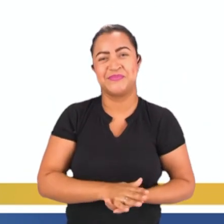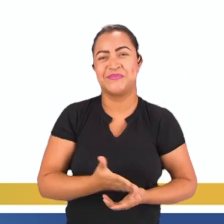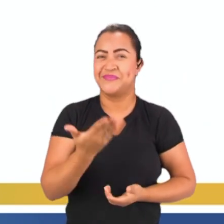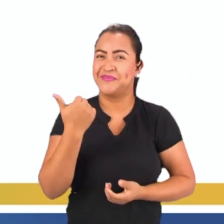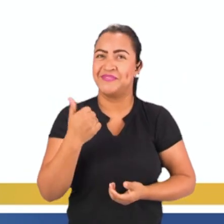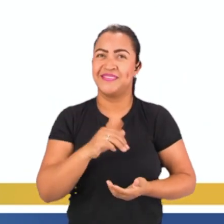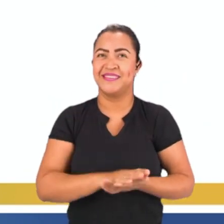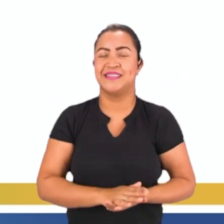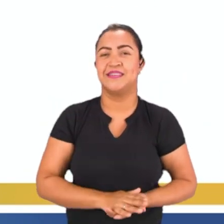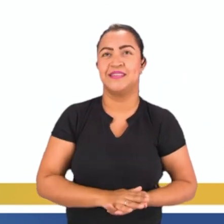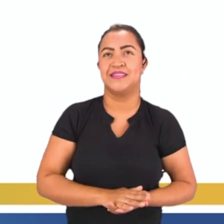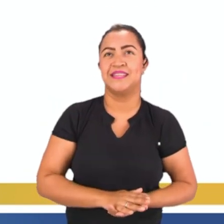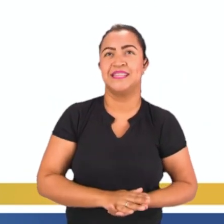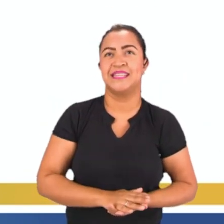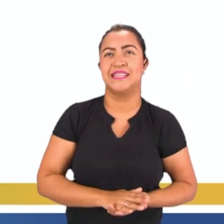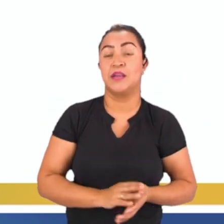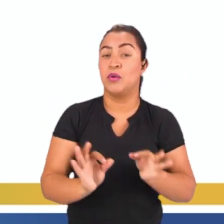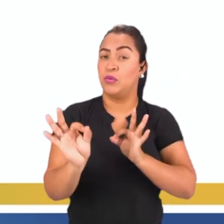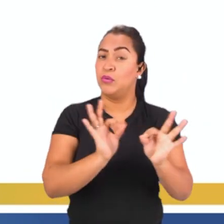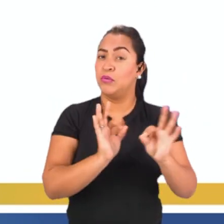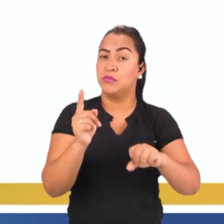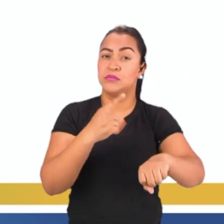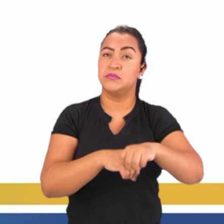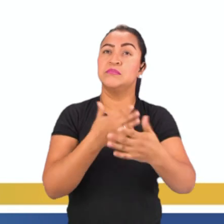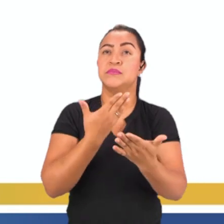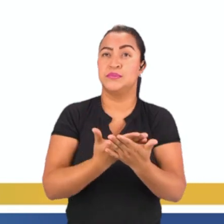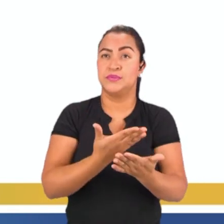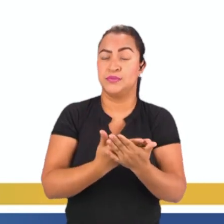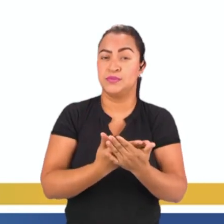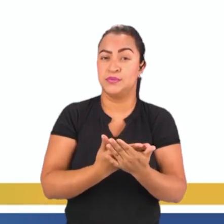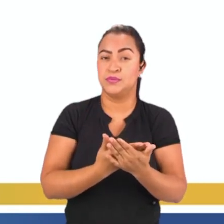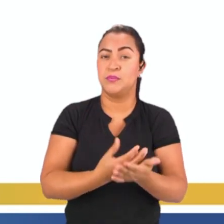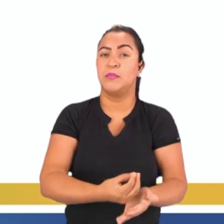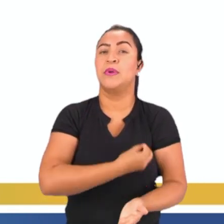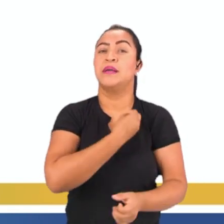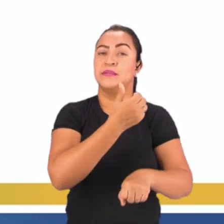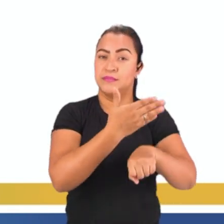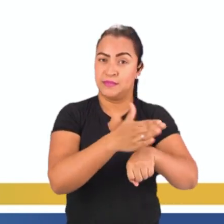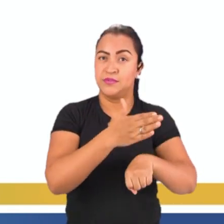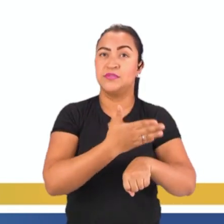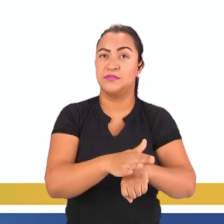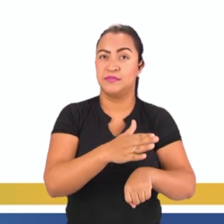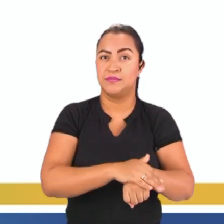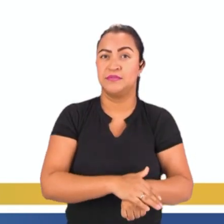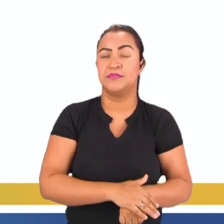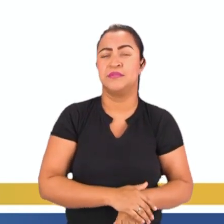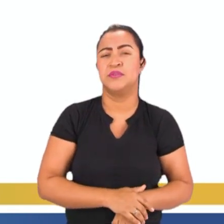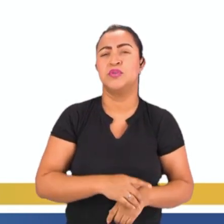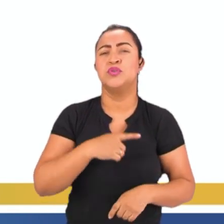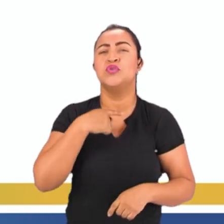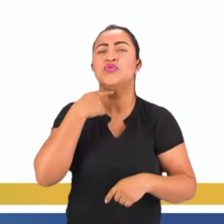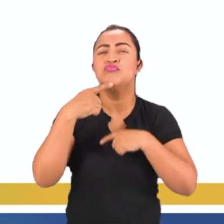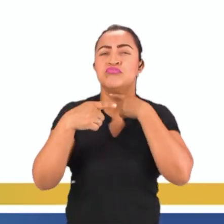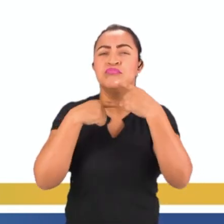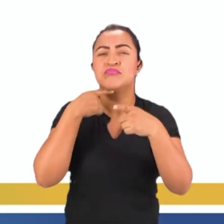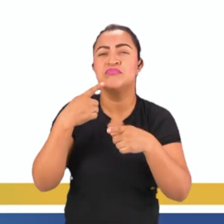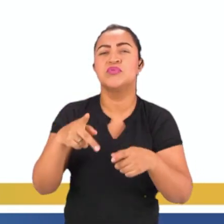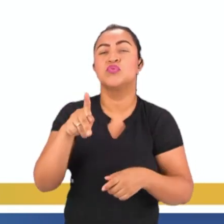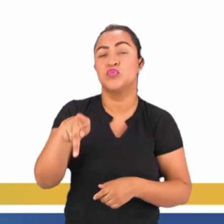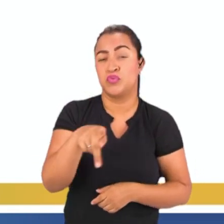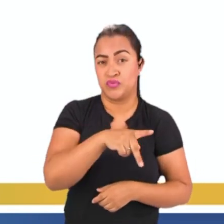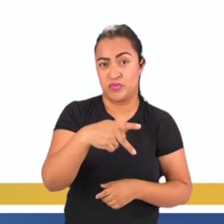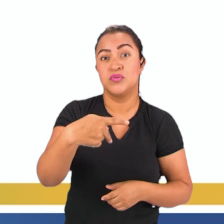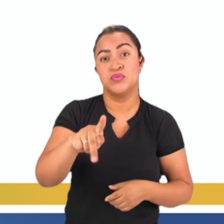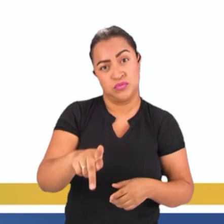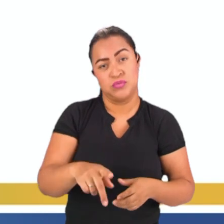lá. Organize seu tempo de estudo, participe das atividades, tire as dúvidas com seus professores,